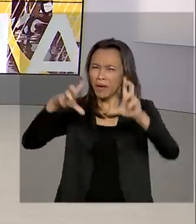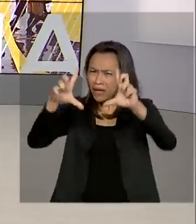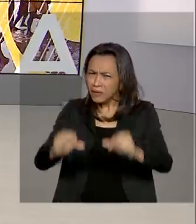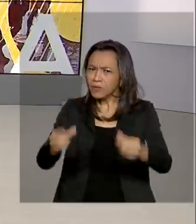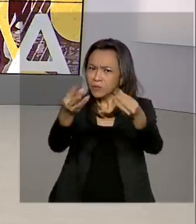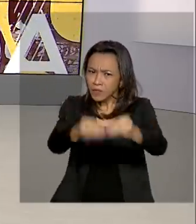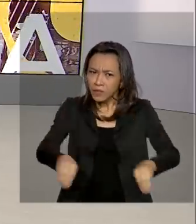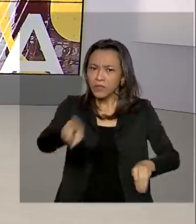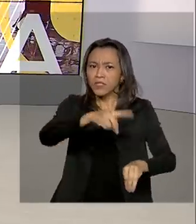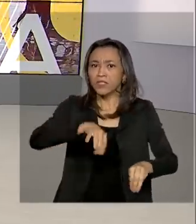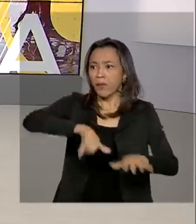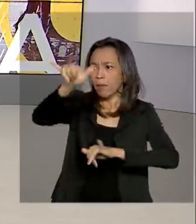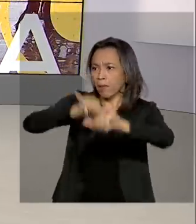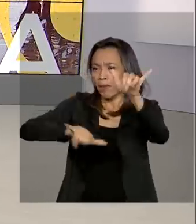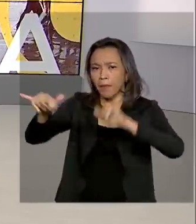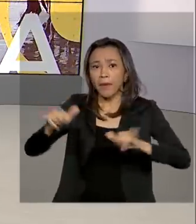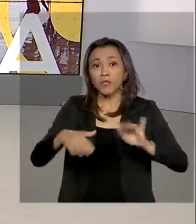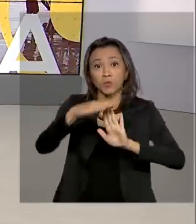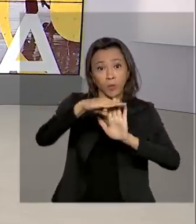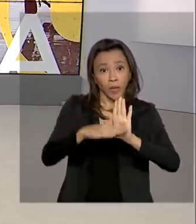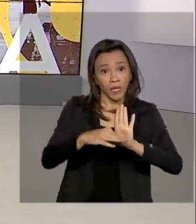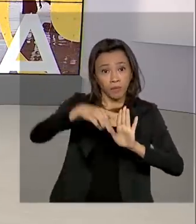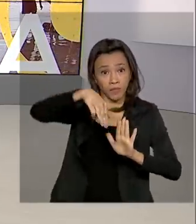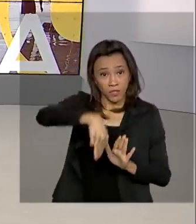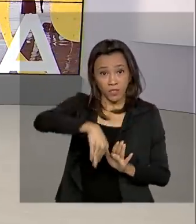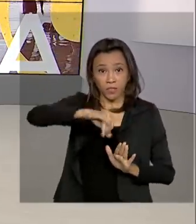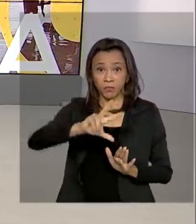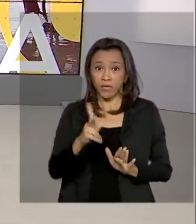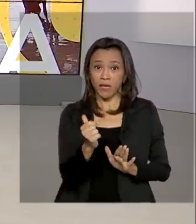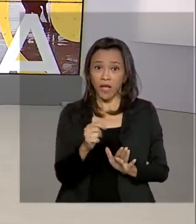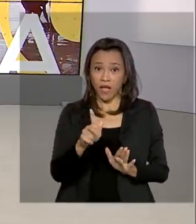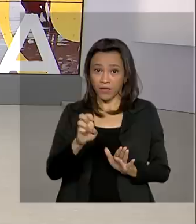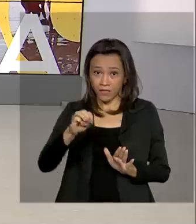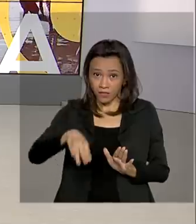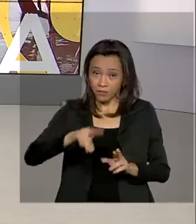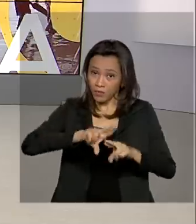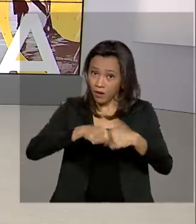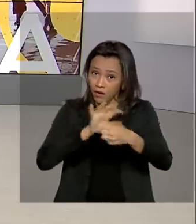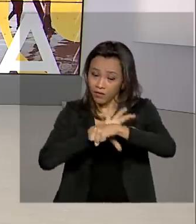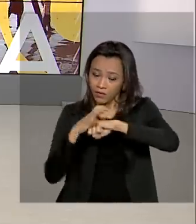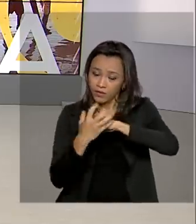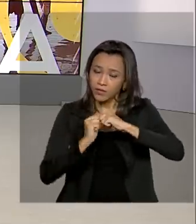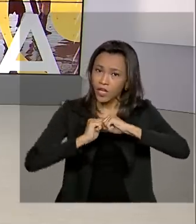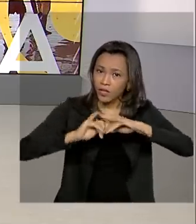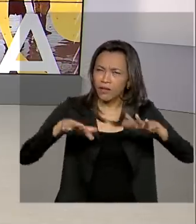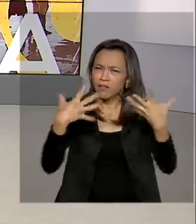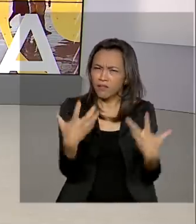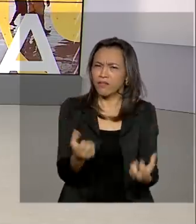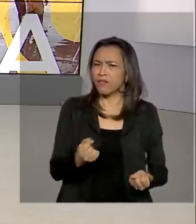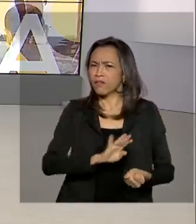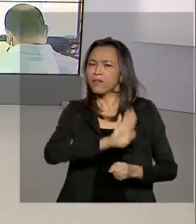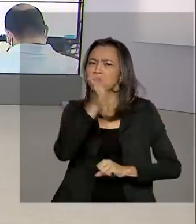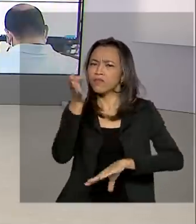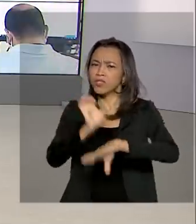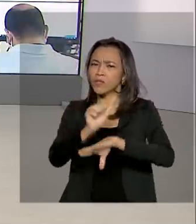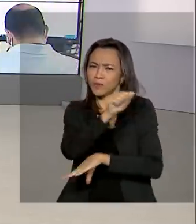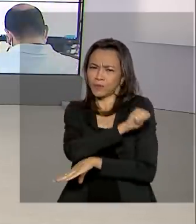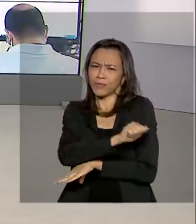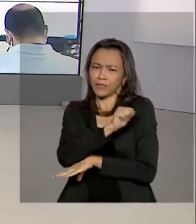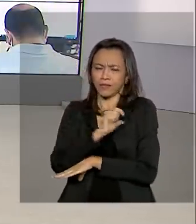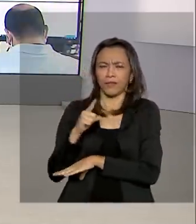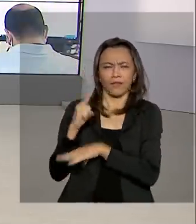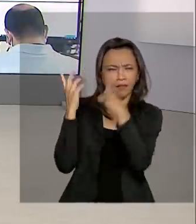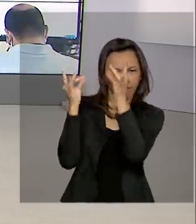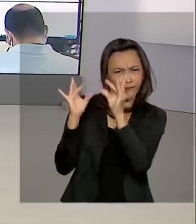passageiros nos programas de milhagem por causa da pandemia do novo coronavírus. Vamos até o Rio de Janeiro. Maurício de Almeida tem as informações